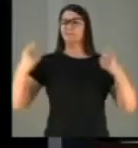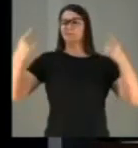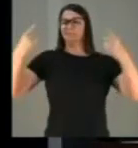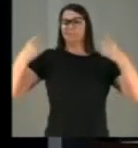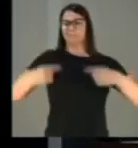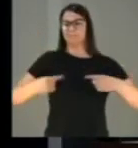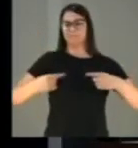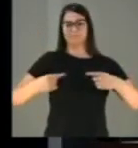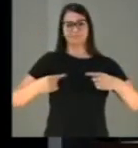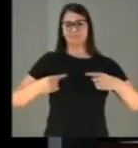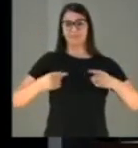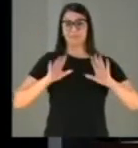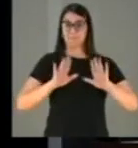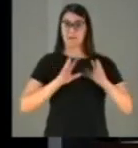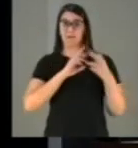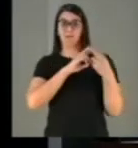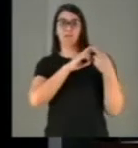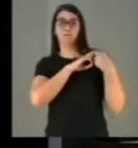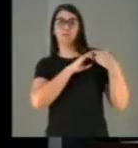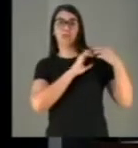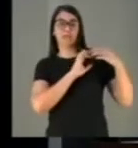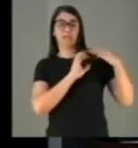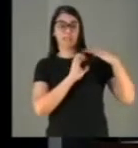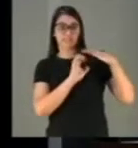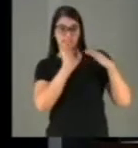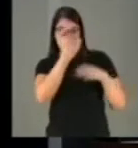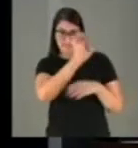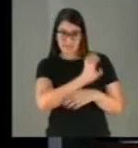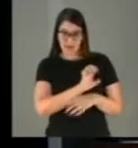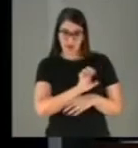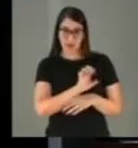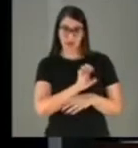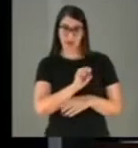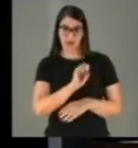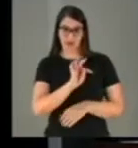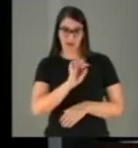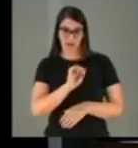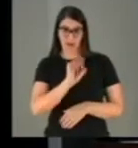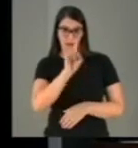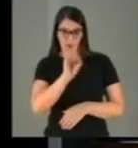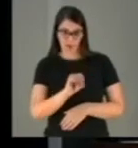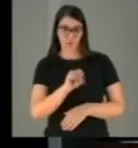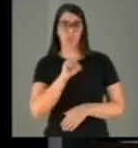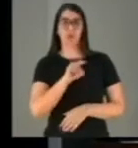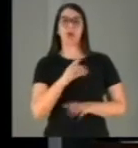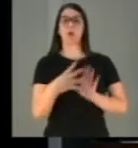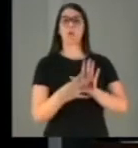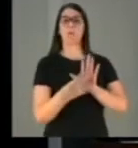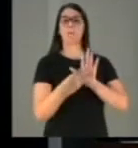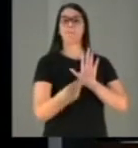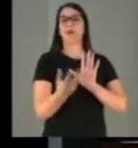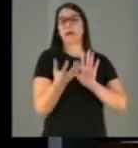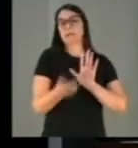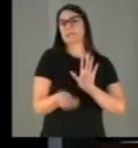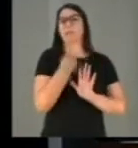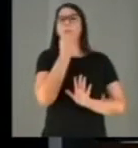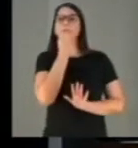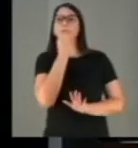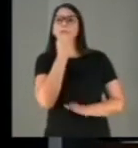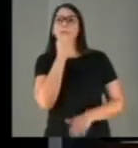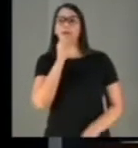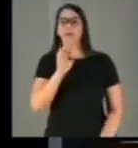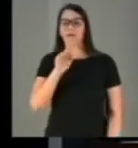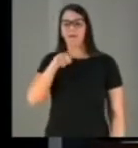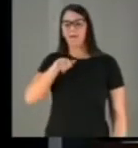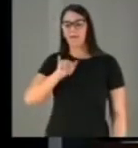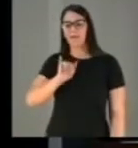mas cabe ao Estado a função de dirigente e controlador. É esse o modelo adotado, por exemplo, pela Equinor,